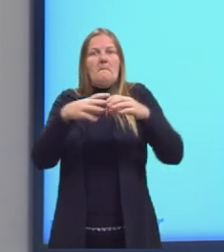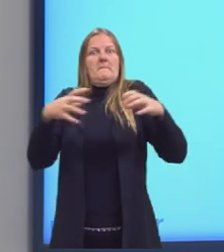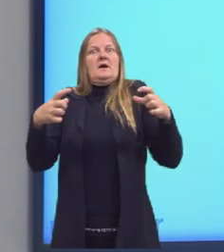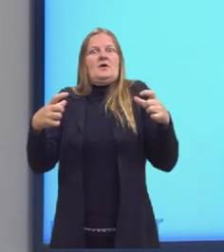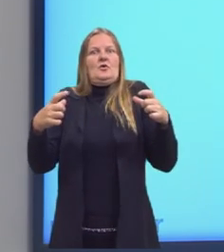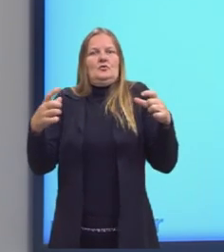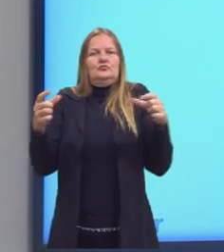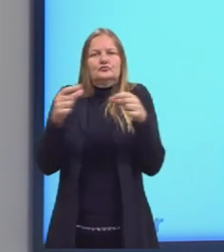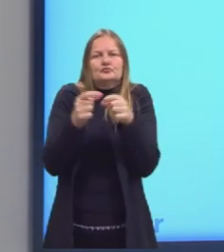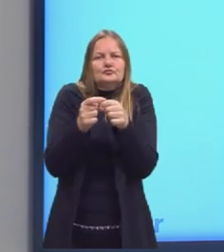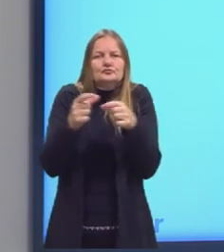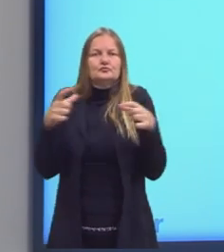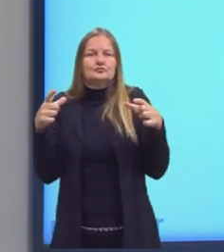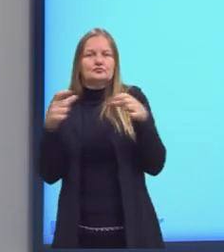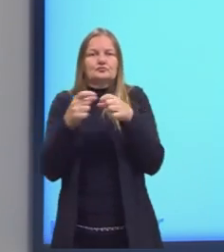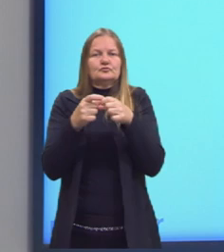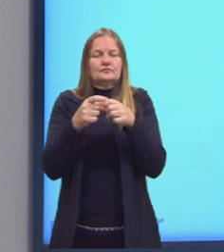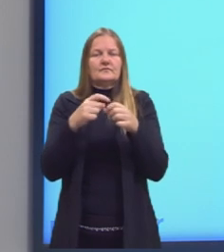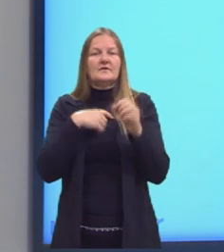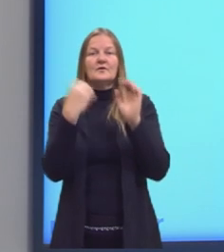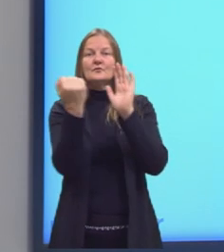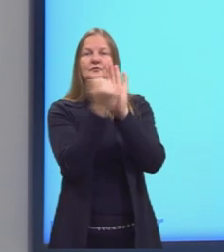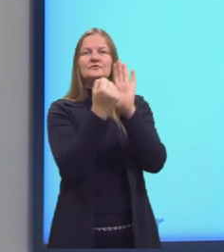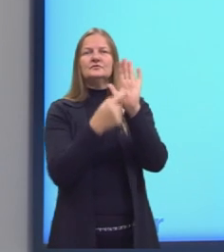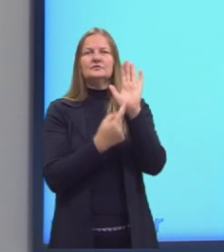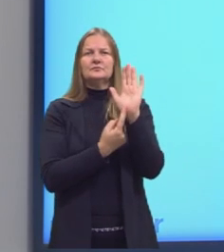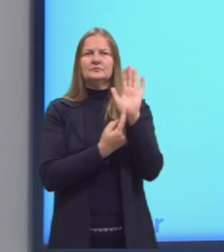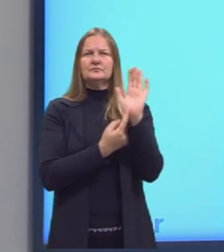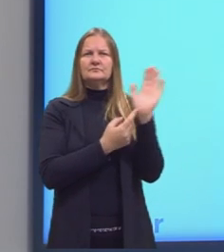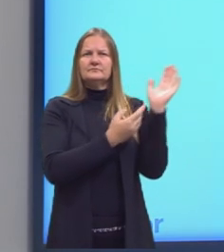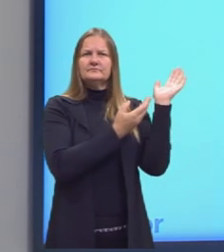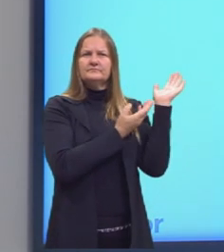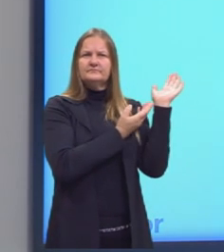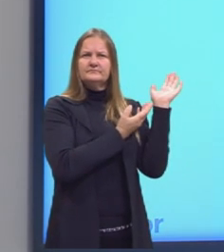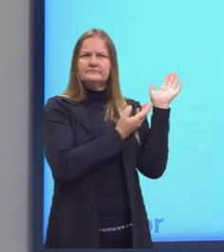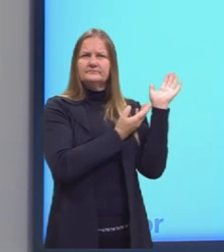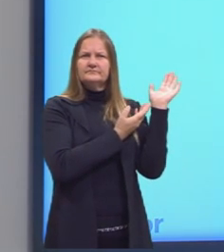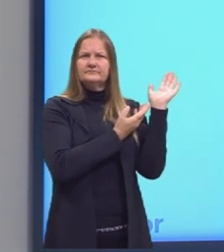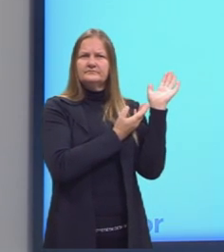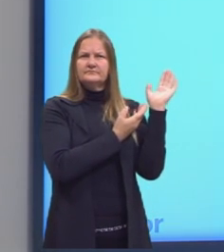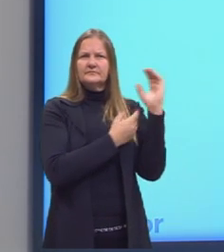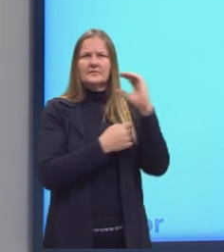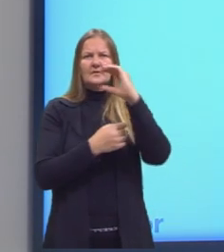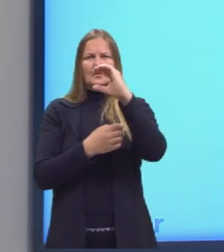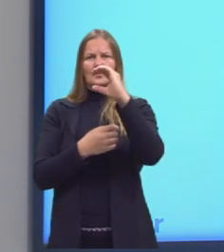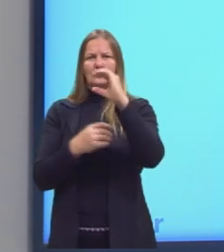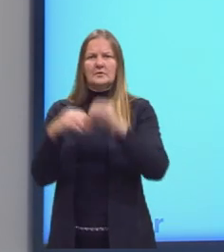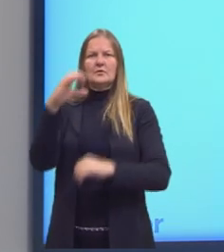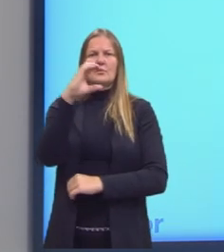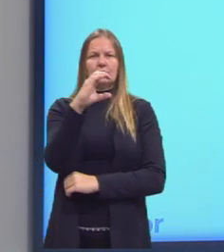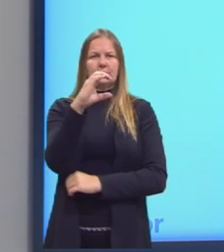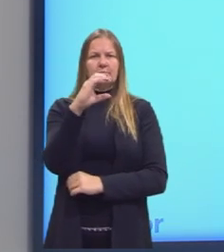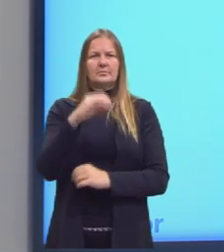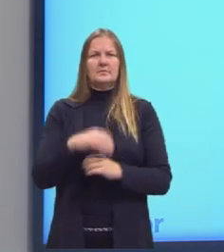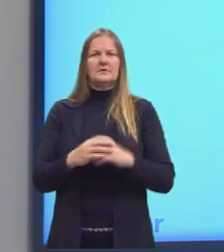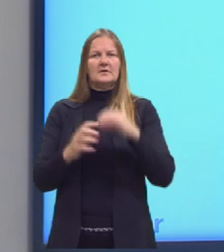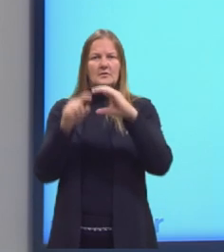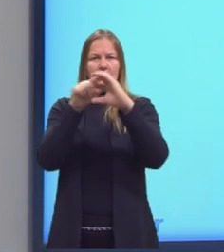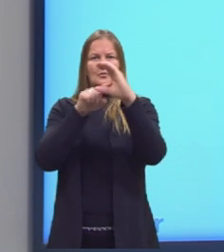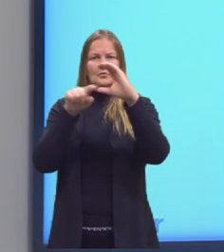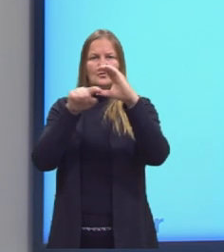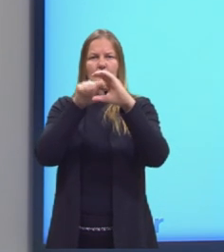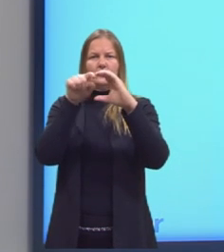né? Para isso, a gente utiliza os símbolos, então, descritos aqui abaixo. Esse cezinho, né?